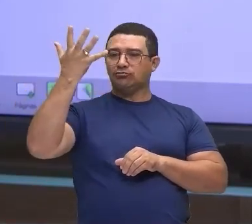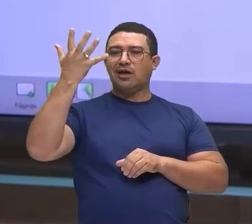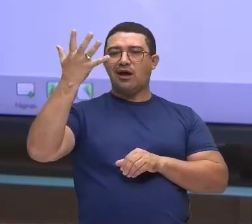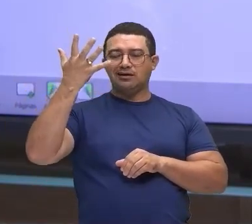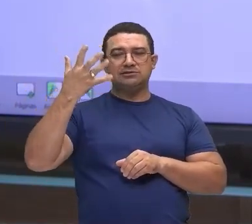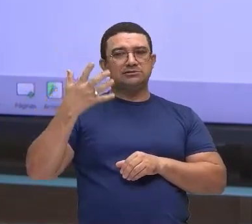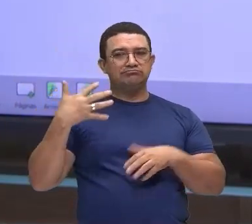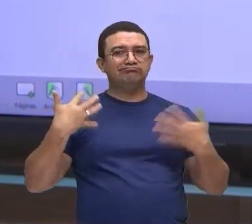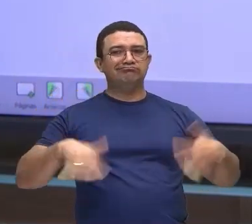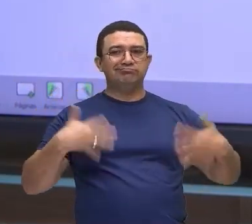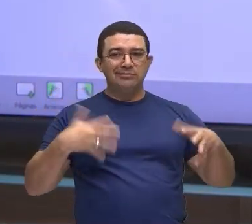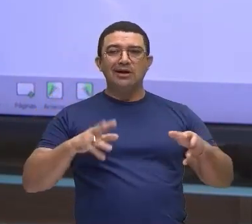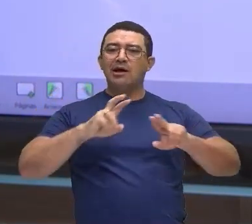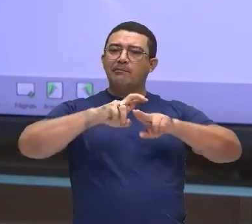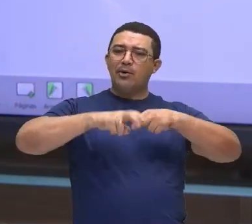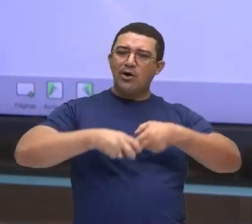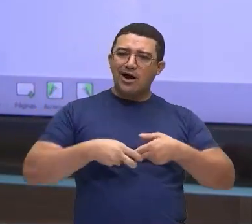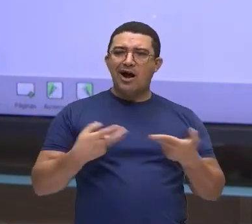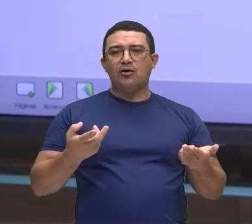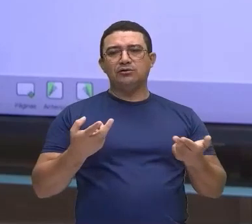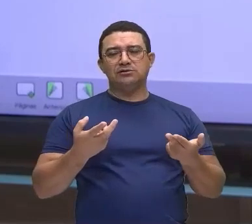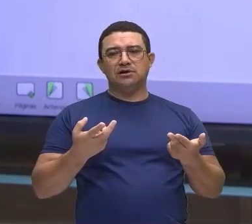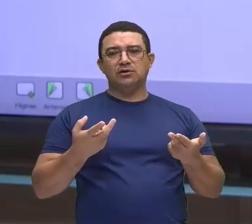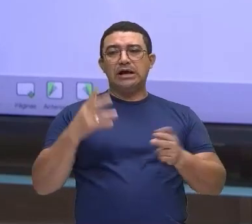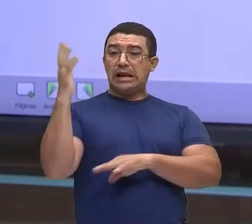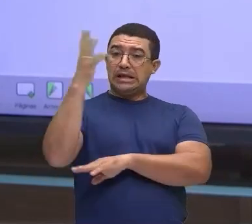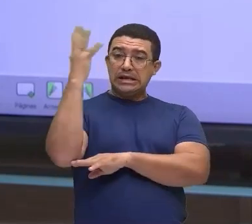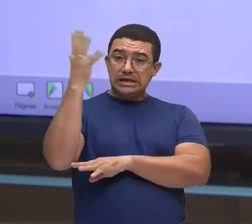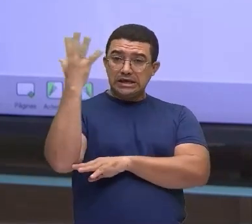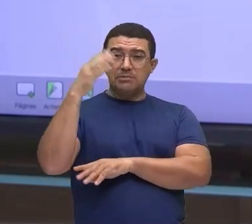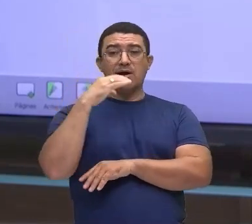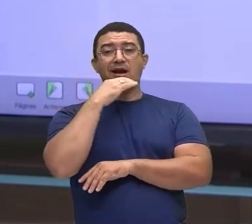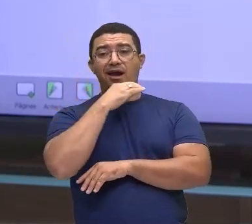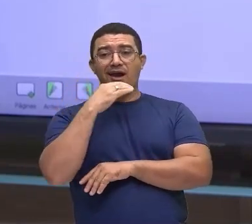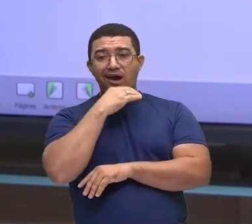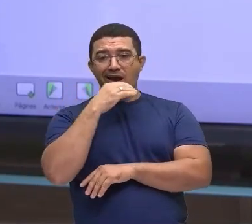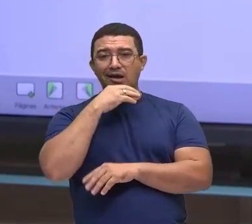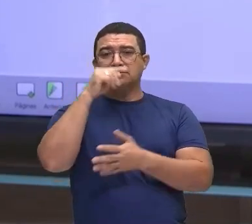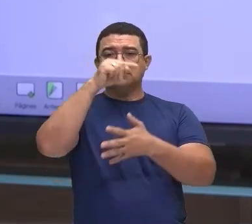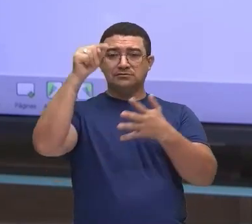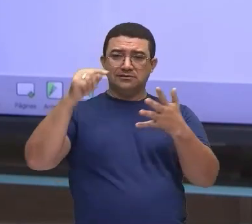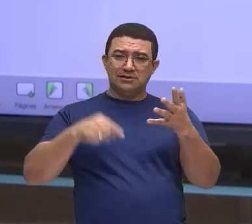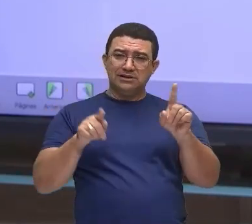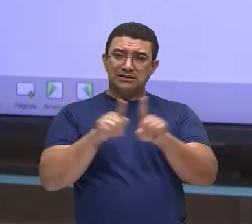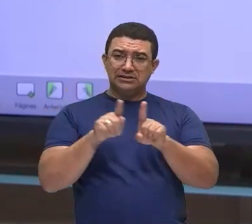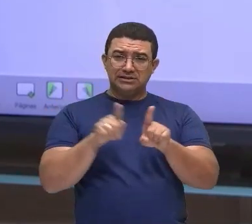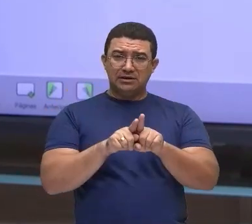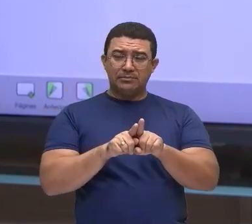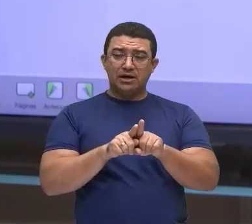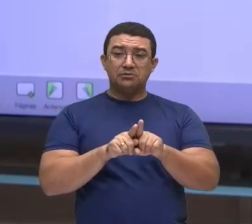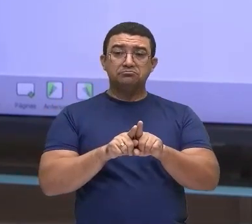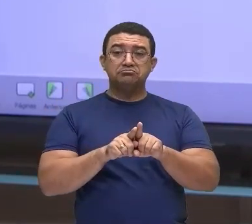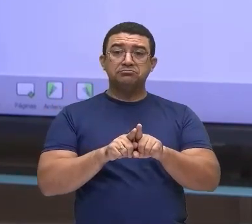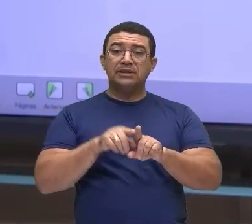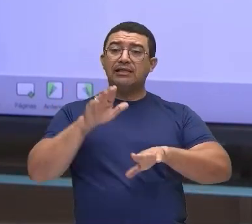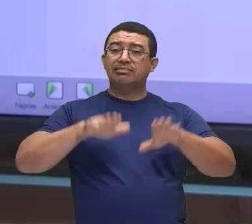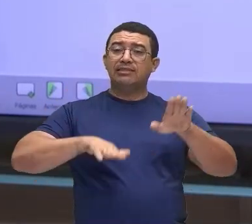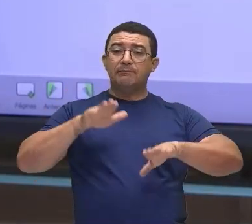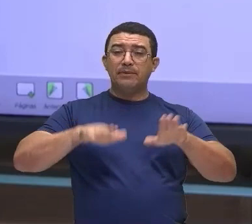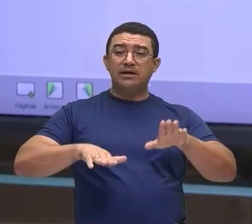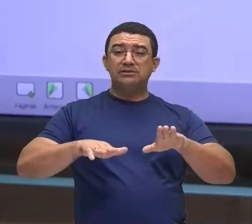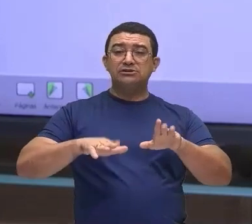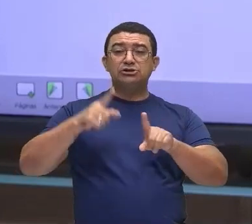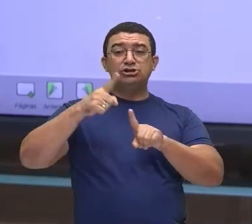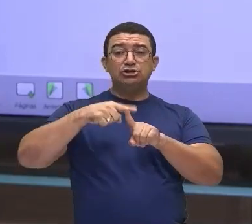a questão climática, mas também a questão relacionada ao tipo de agricultura que foi